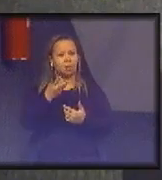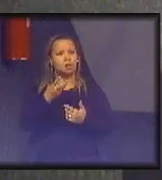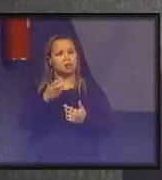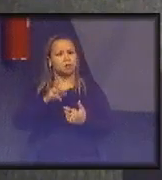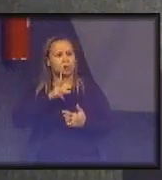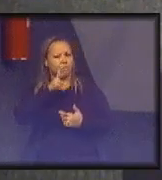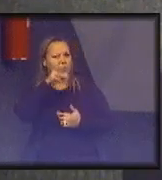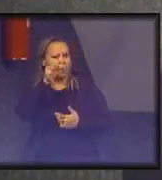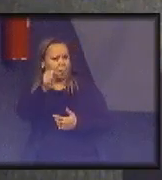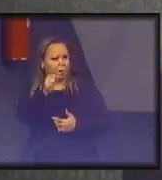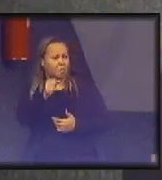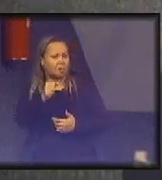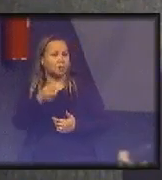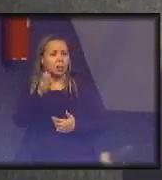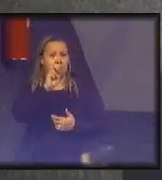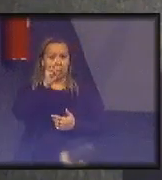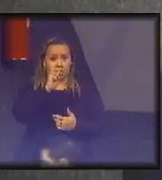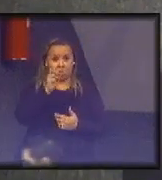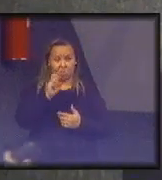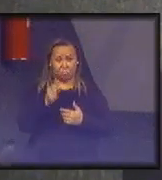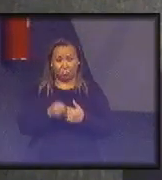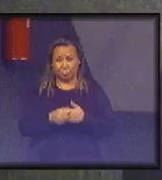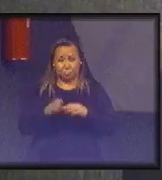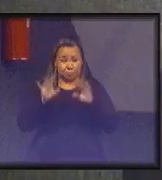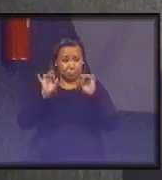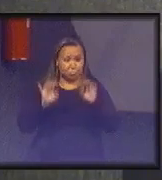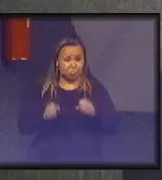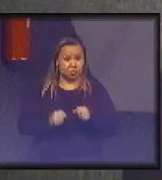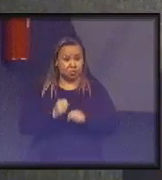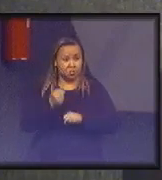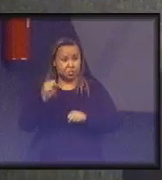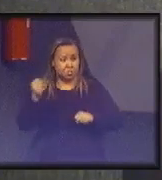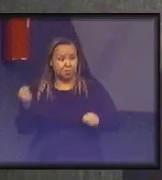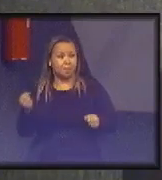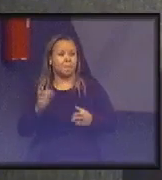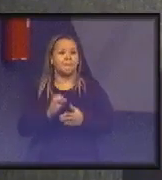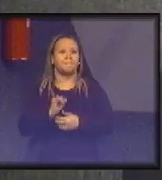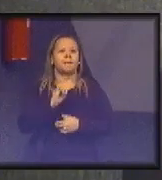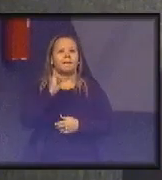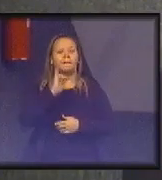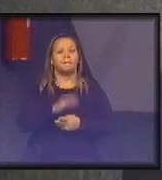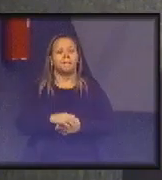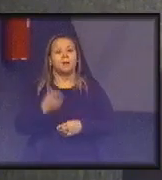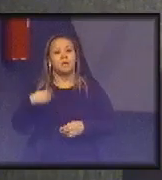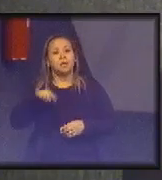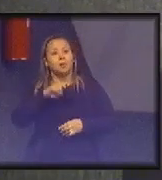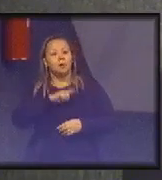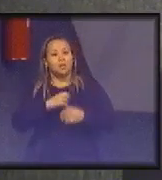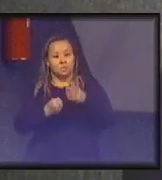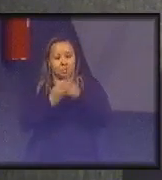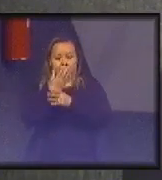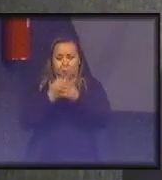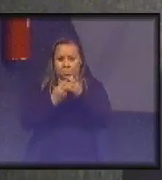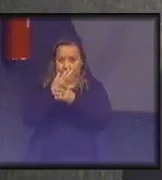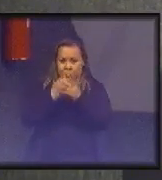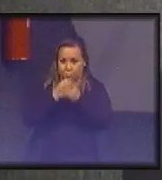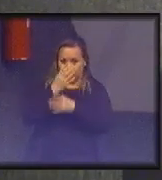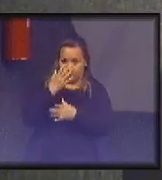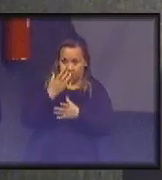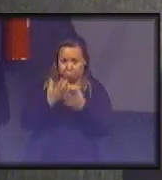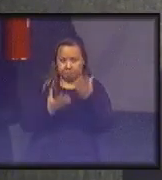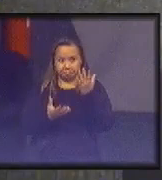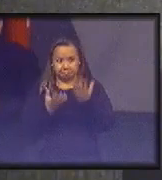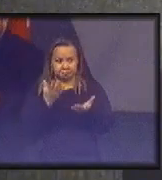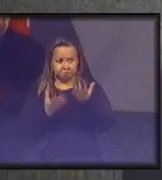fortemente preferido, e nota 5, extremamente preferido. E aí, pelo método AHP, a gente cria um peso e